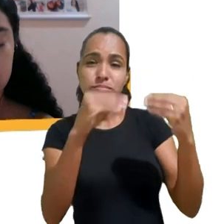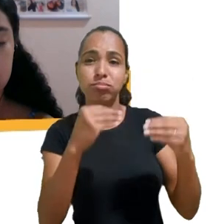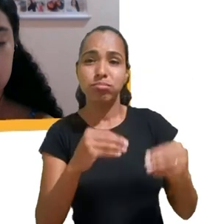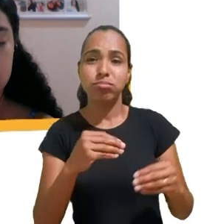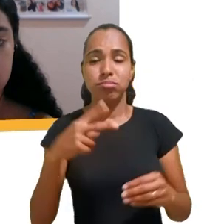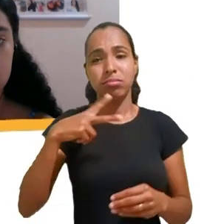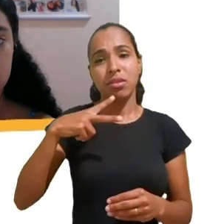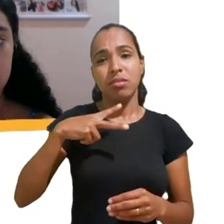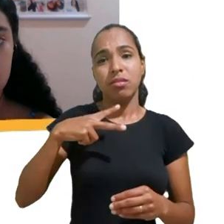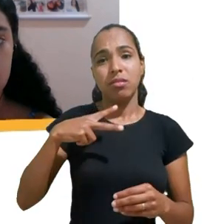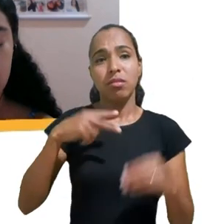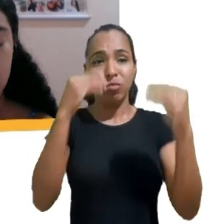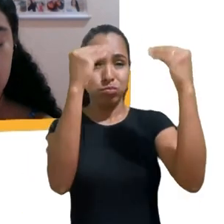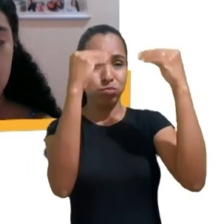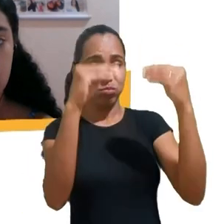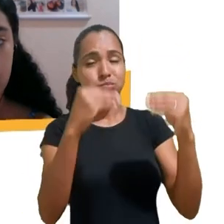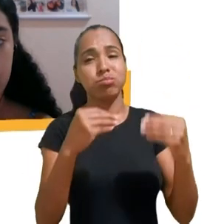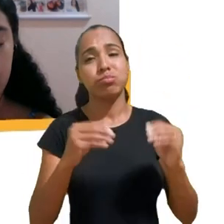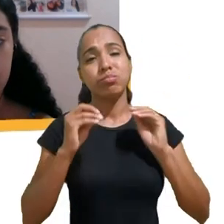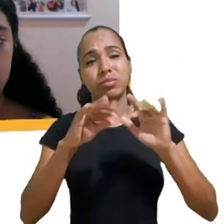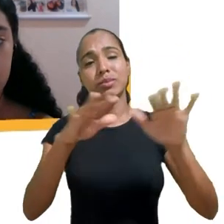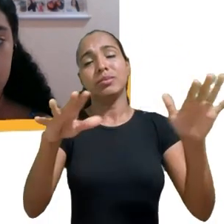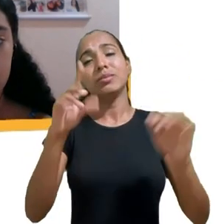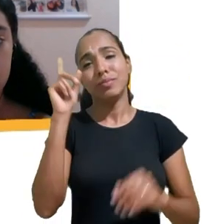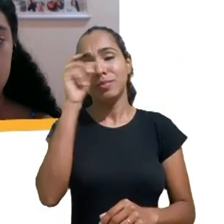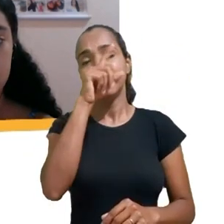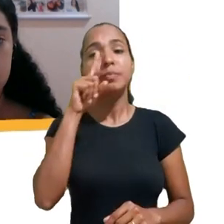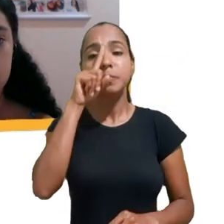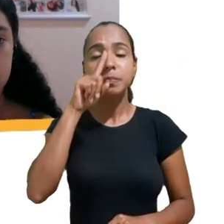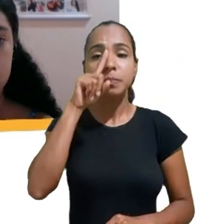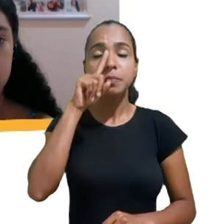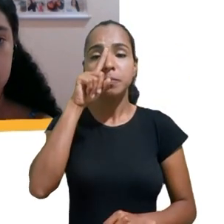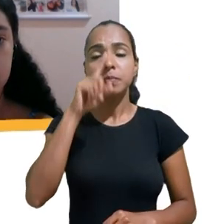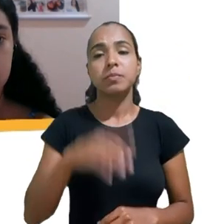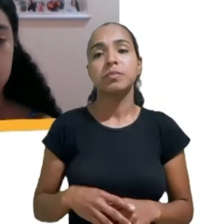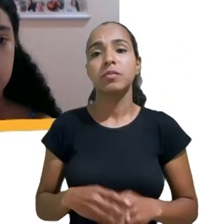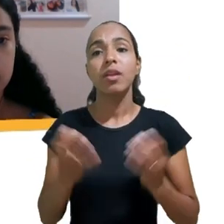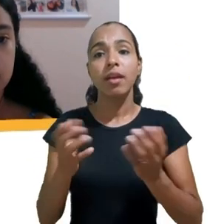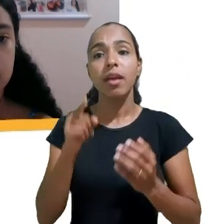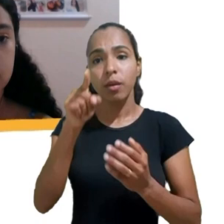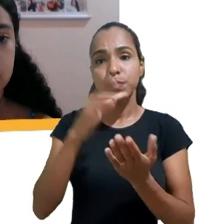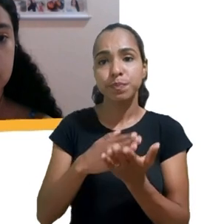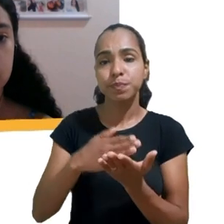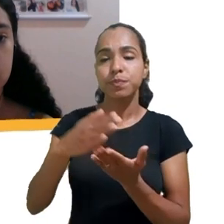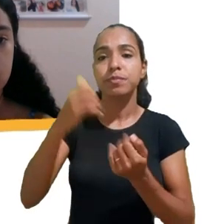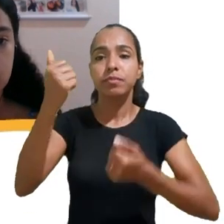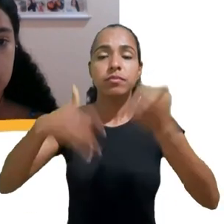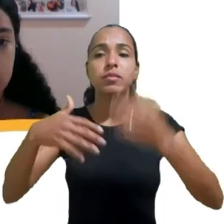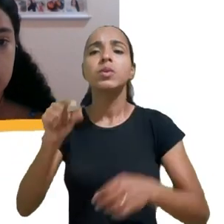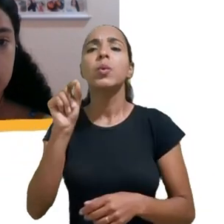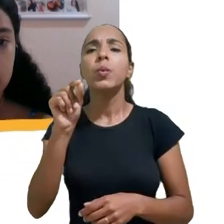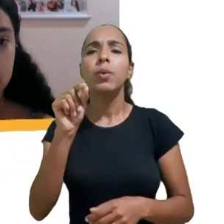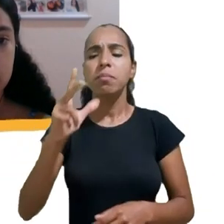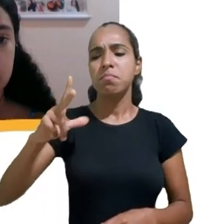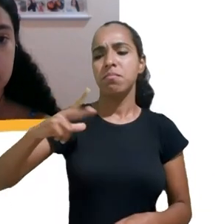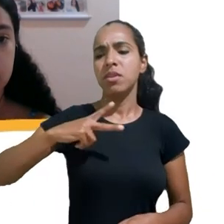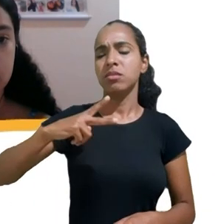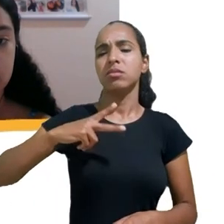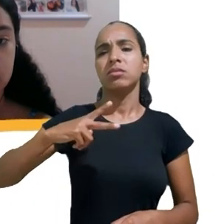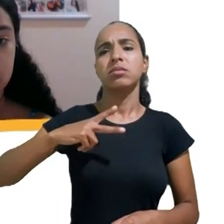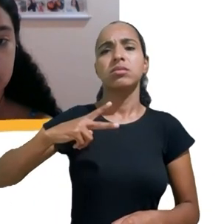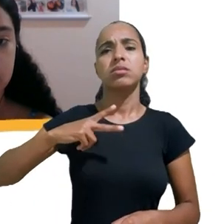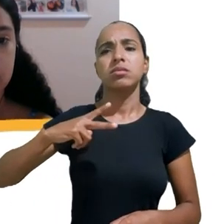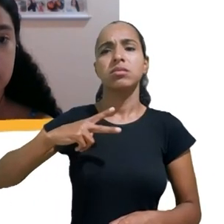te ouvir um pouco, pedir para você começar falando um pouco sobre o que são dados pessoais, né? Como que funciona essa dinâmica dos